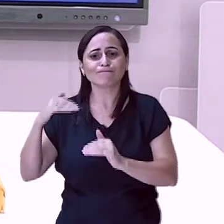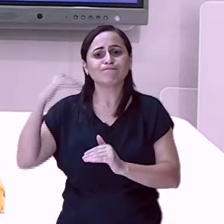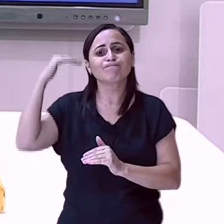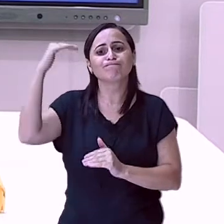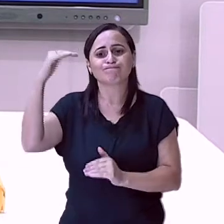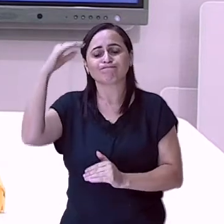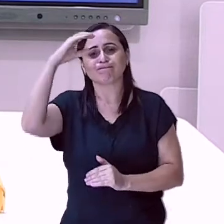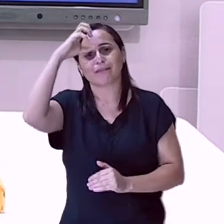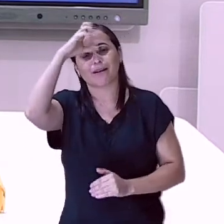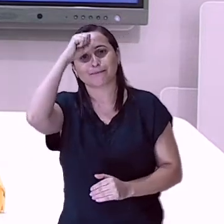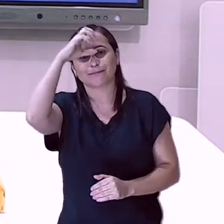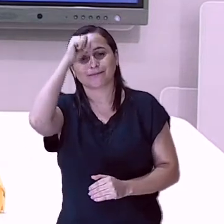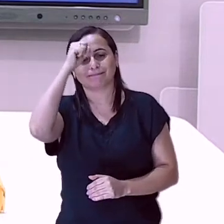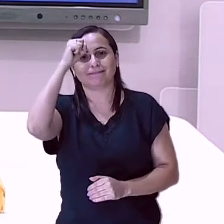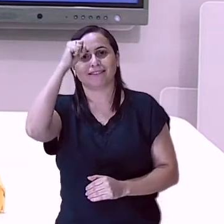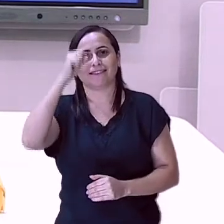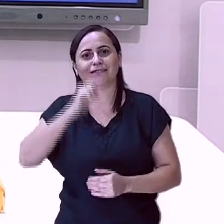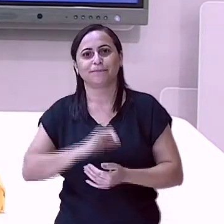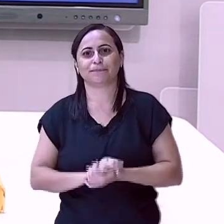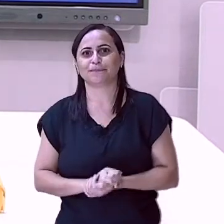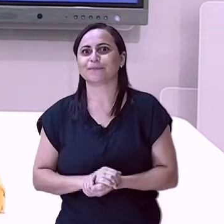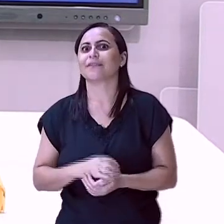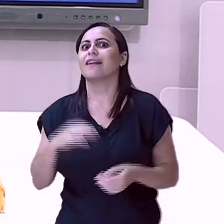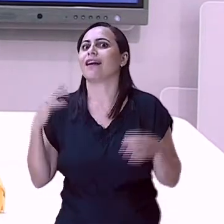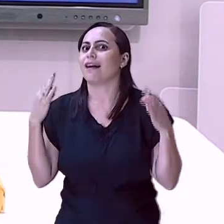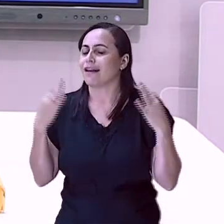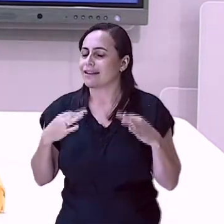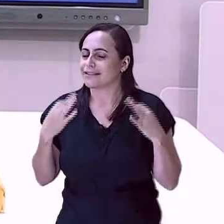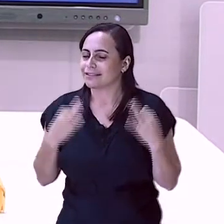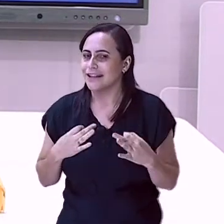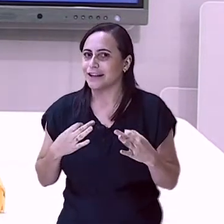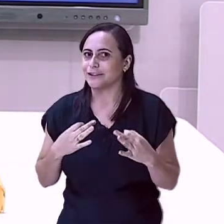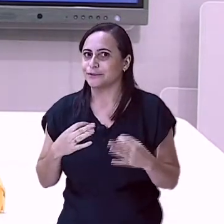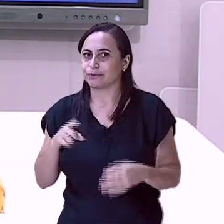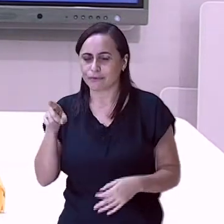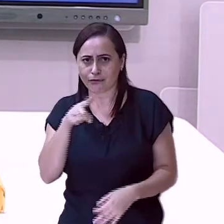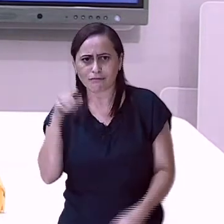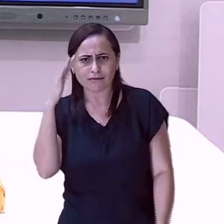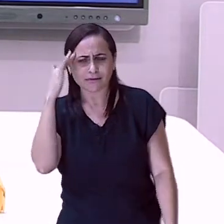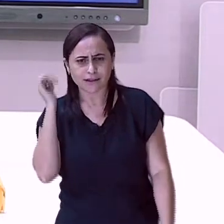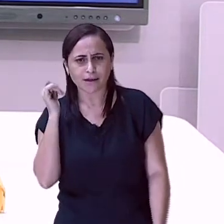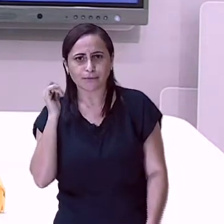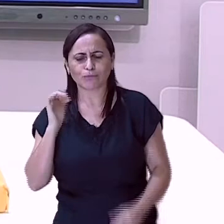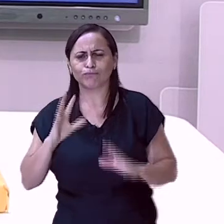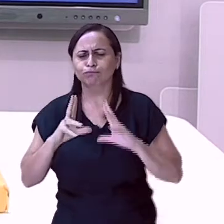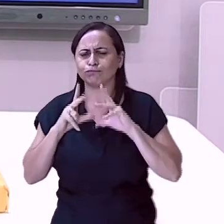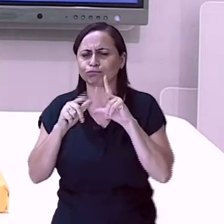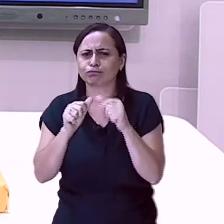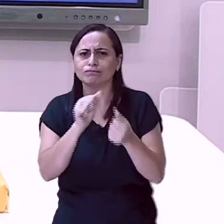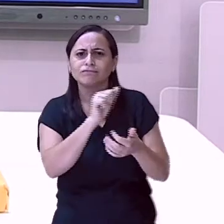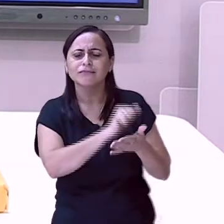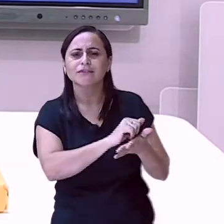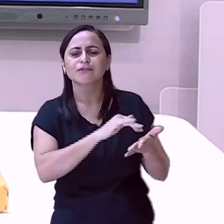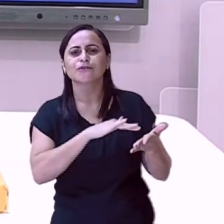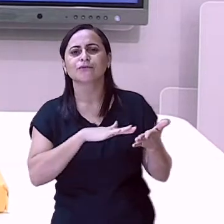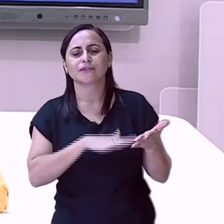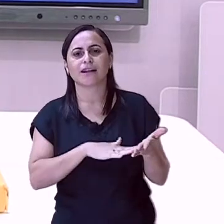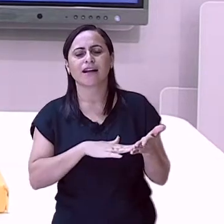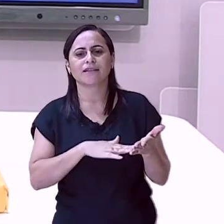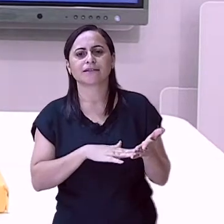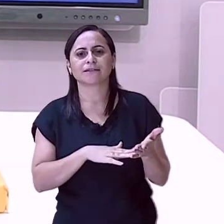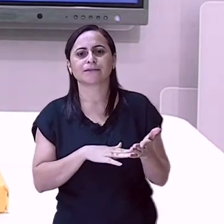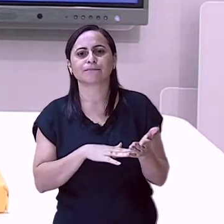deu certo, não deu? E vocês sabiam que todas essas atividades, inclusive esta, Todas as